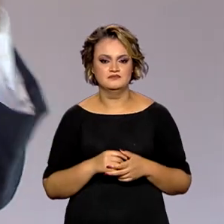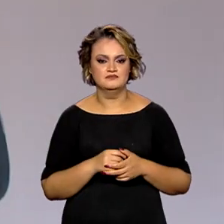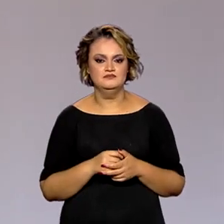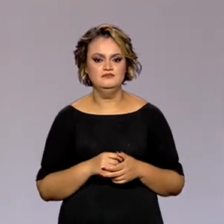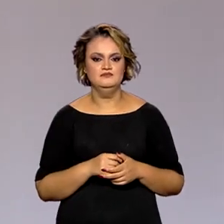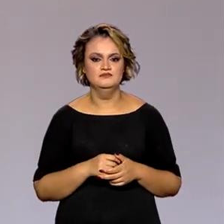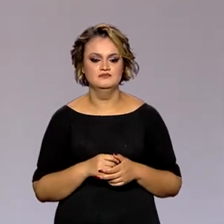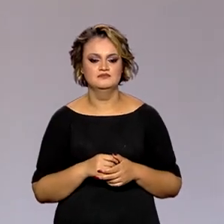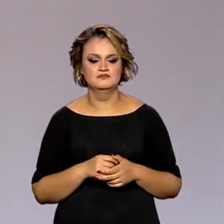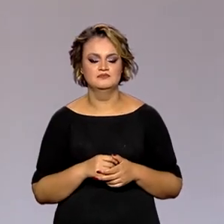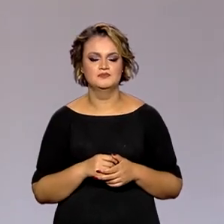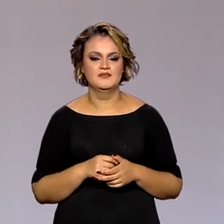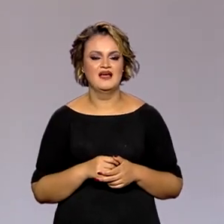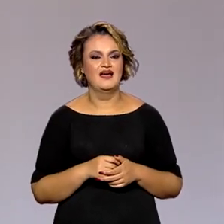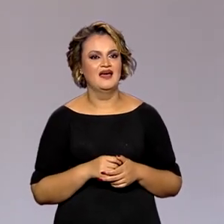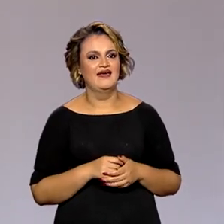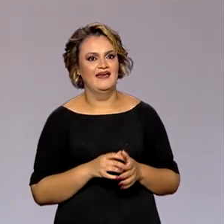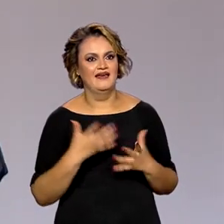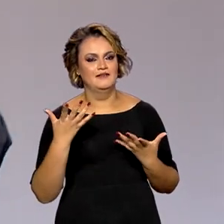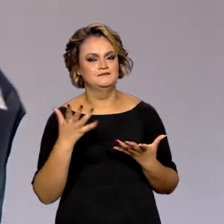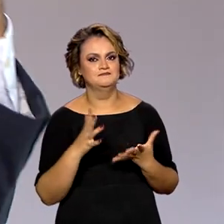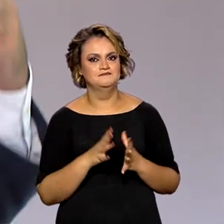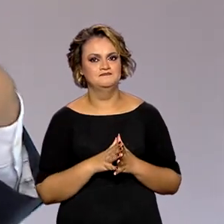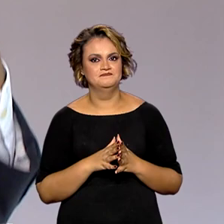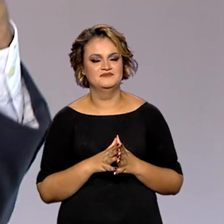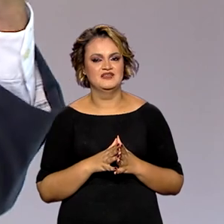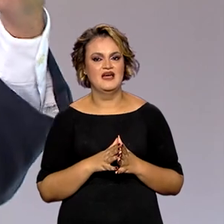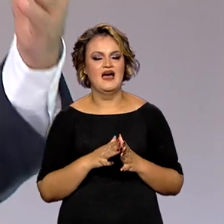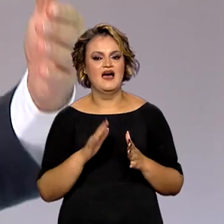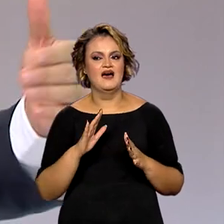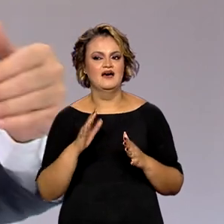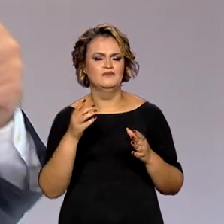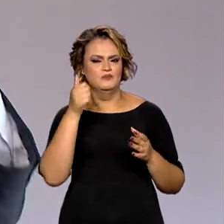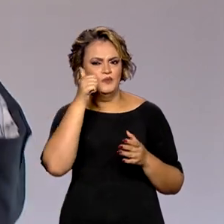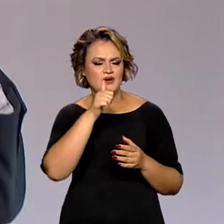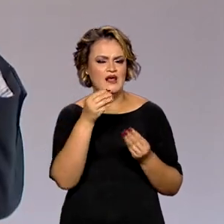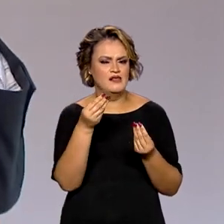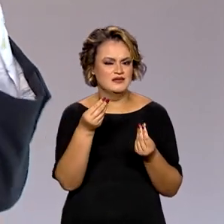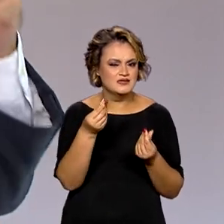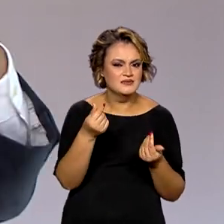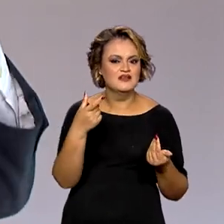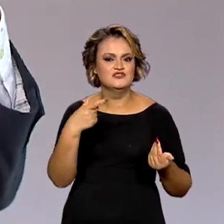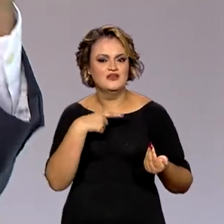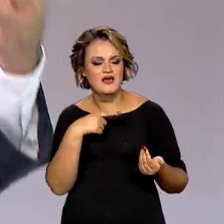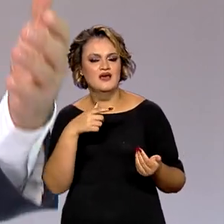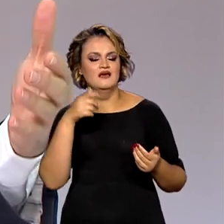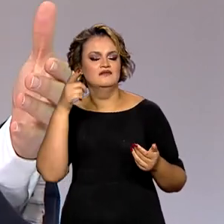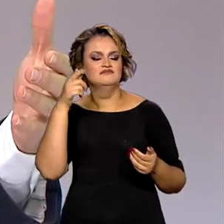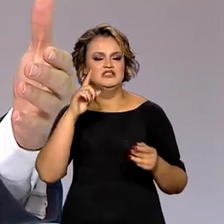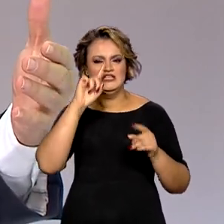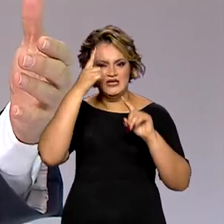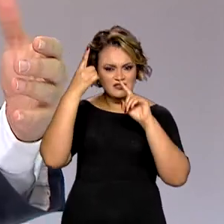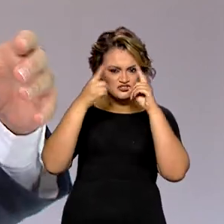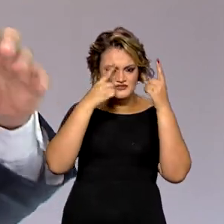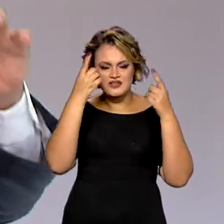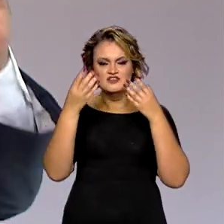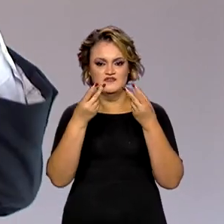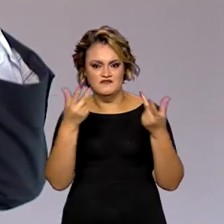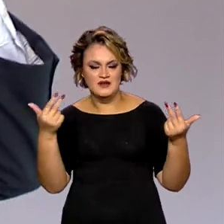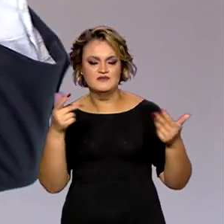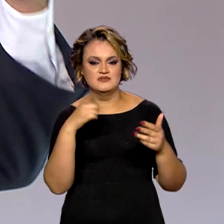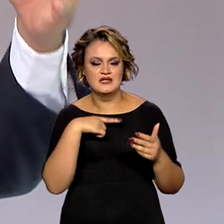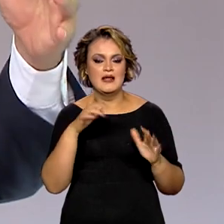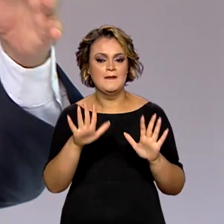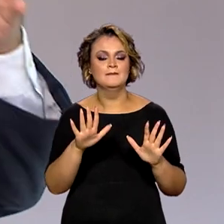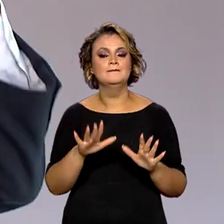mais que seja algo que decorre da sensibilidade feminina ou da criatividade do povo brasileiro, é claro